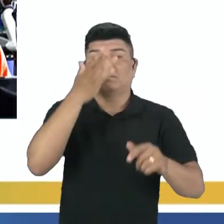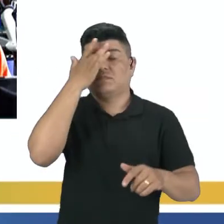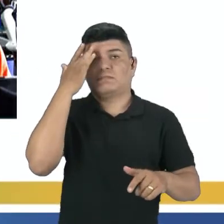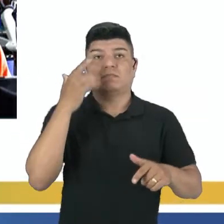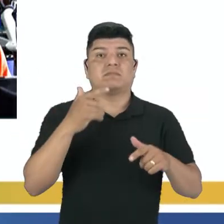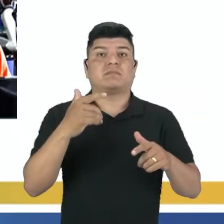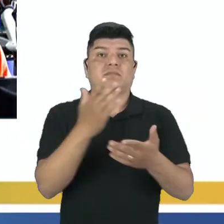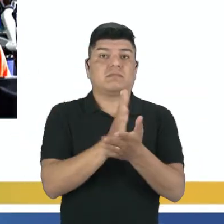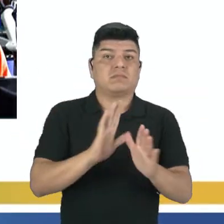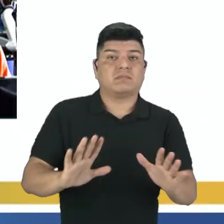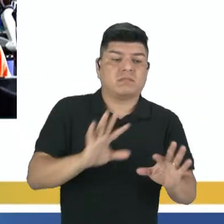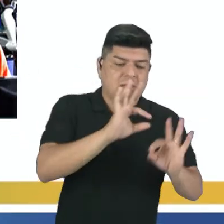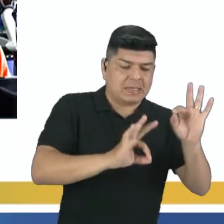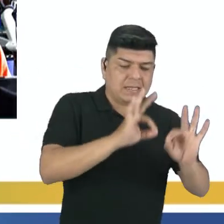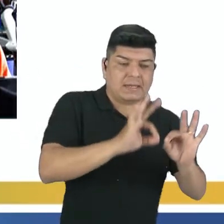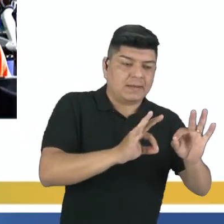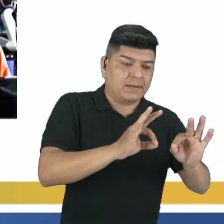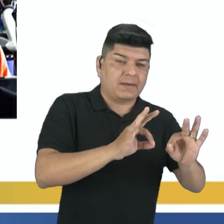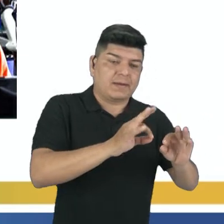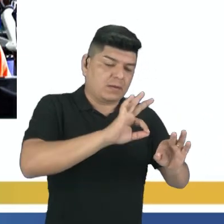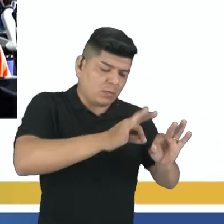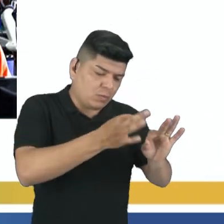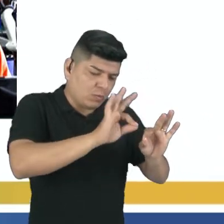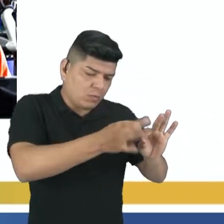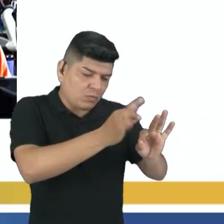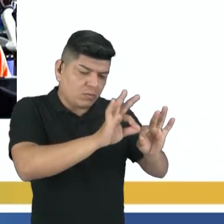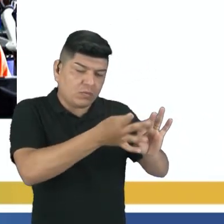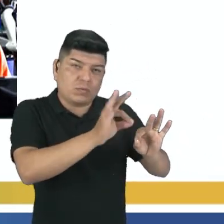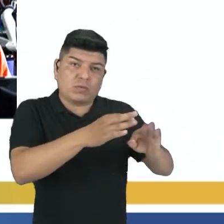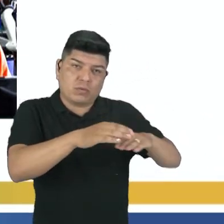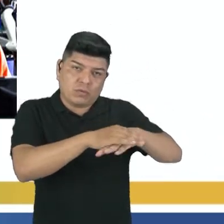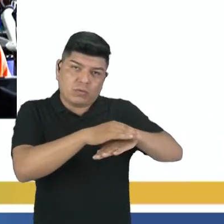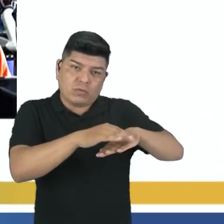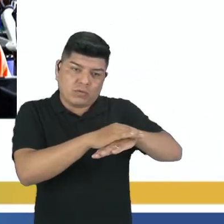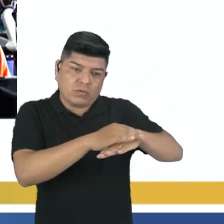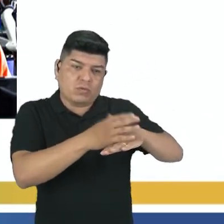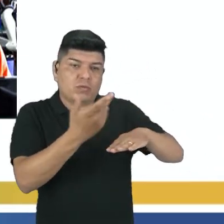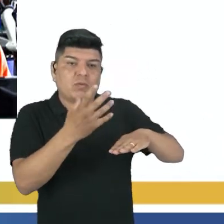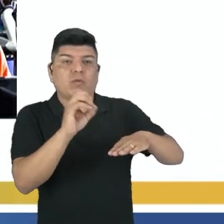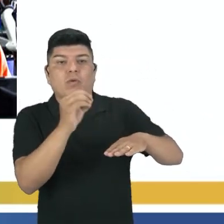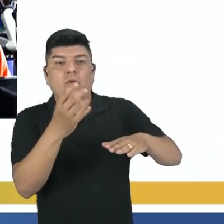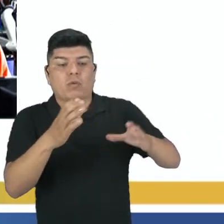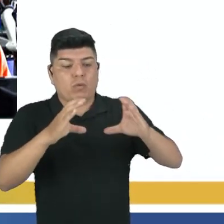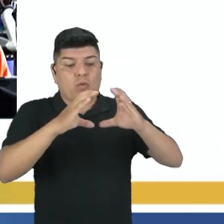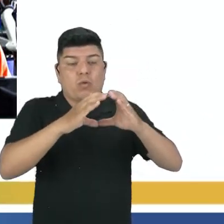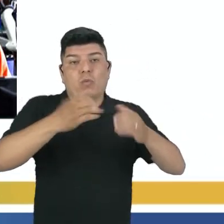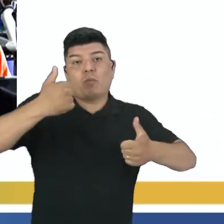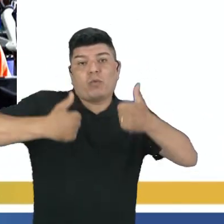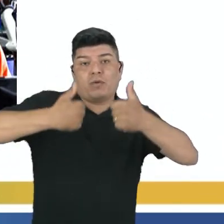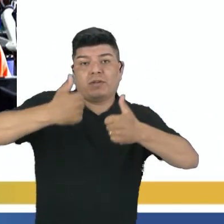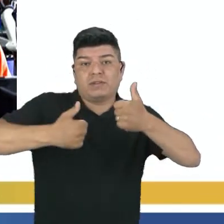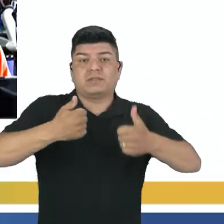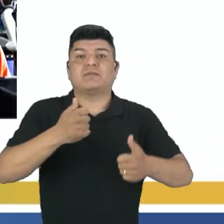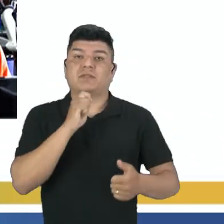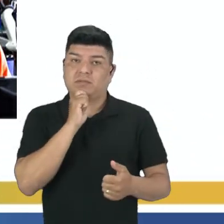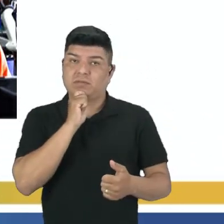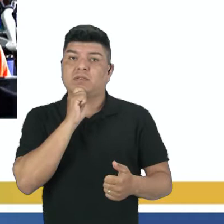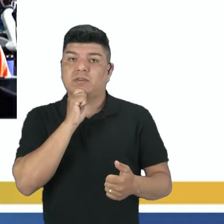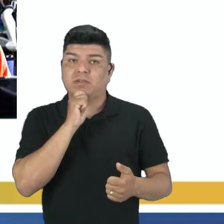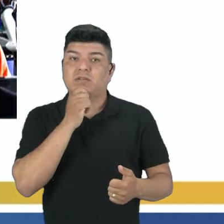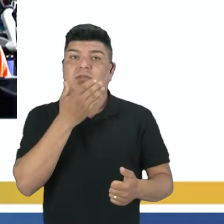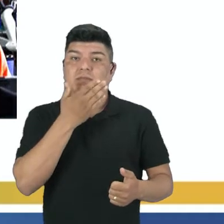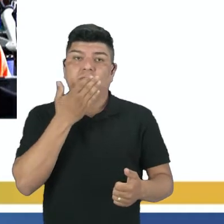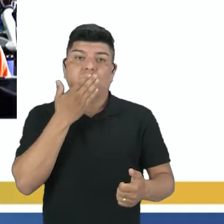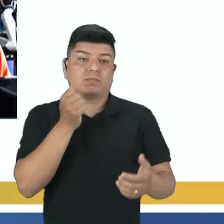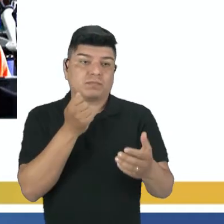termina os acabamentos à mão, costurando sapato, fazendo bolas de futebol. Essas coisas onde eles ainda contratam